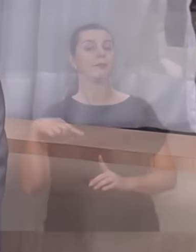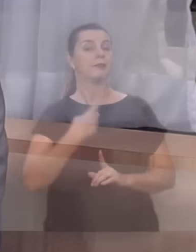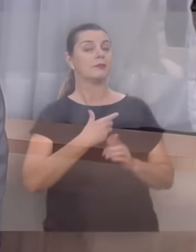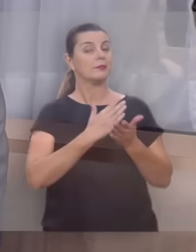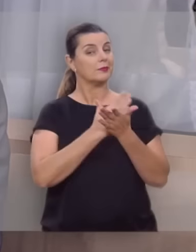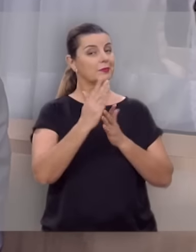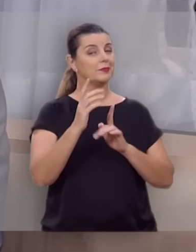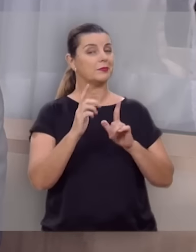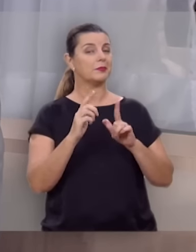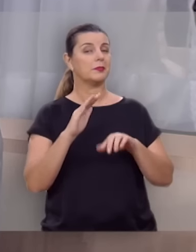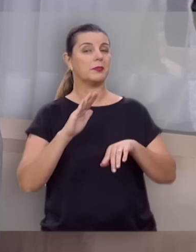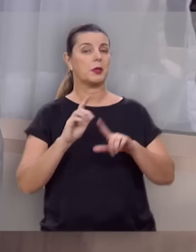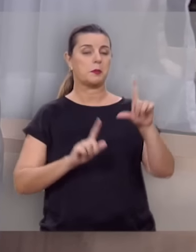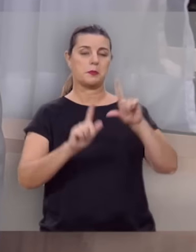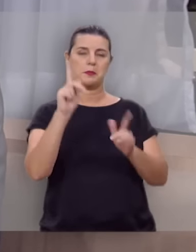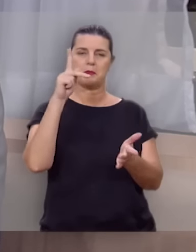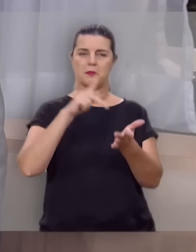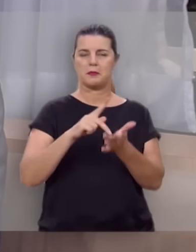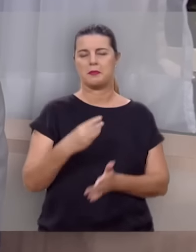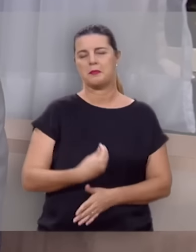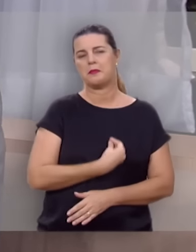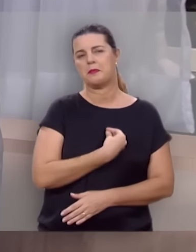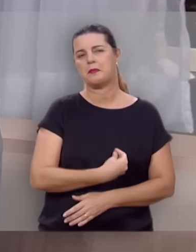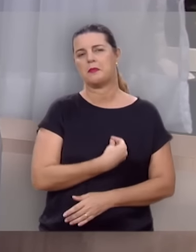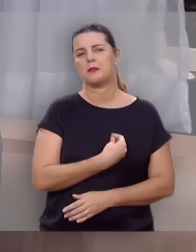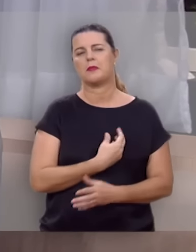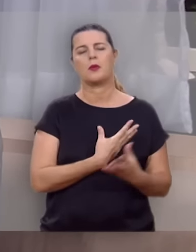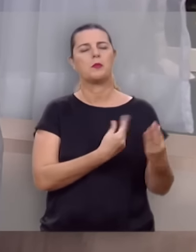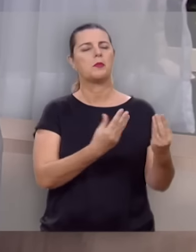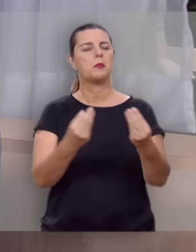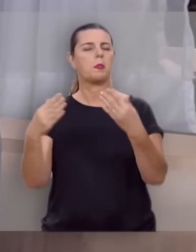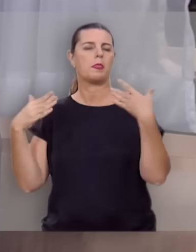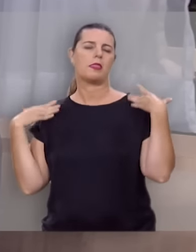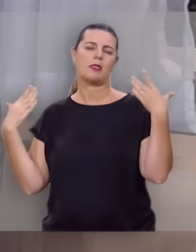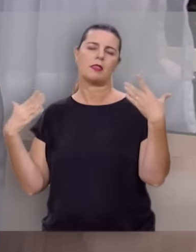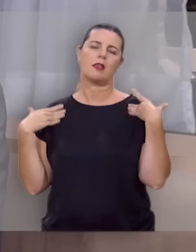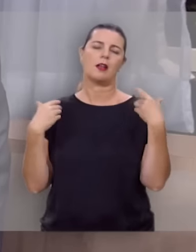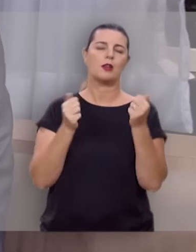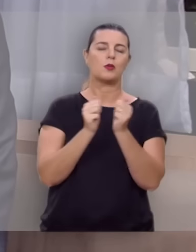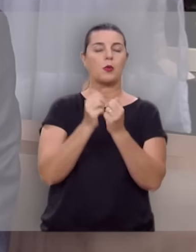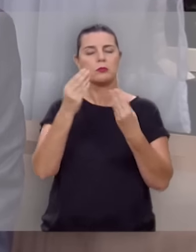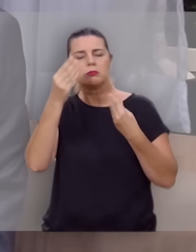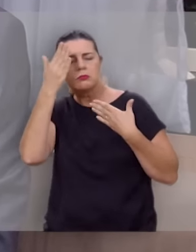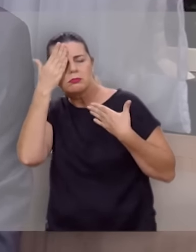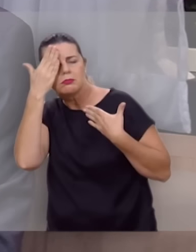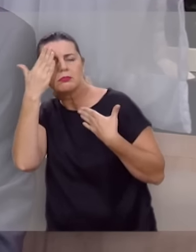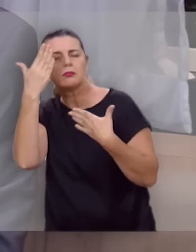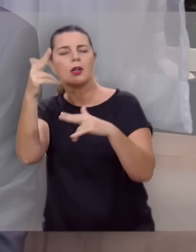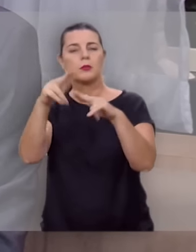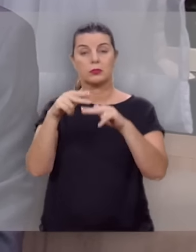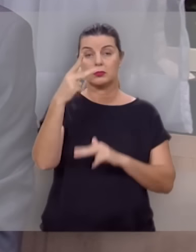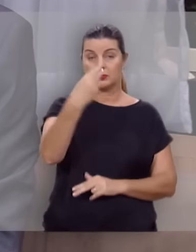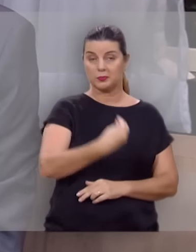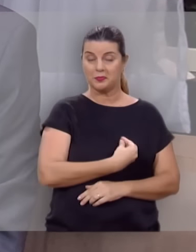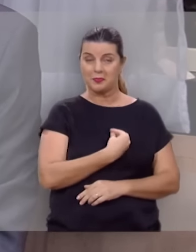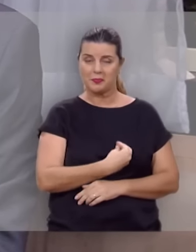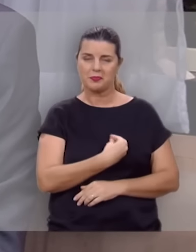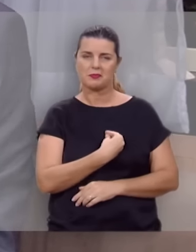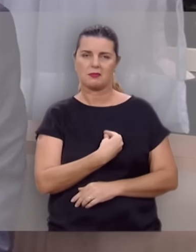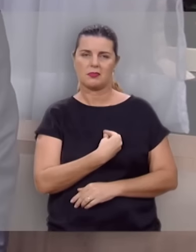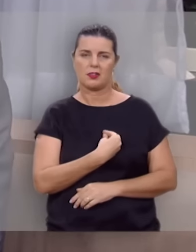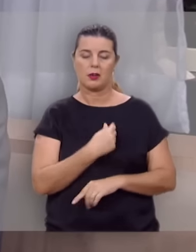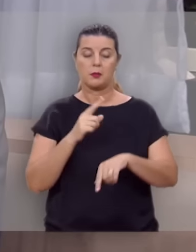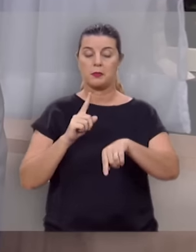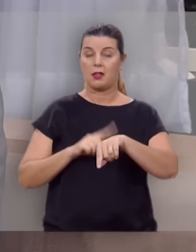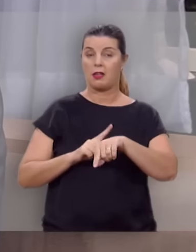Nós estamos começando o programa Verdade e Vida com tanta alegria e com muita gratidão pela sua vida,